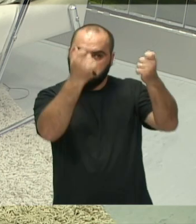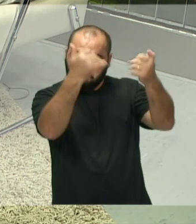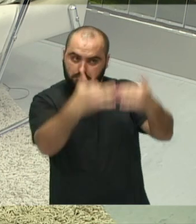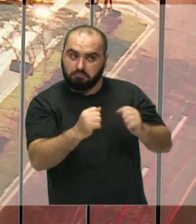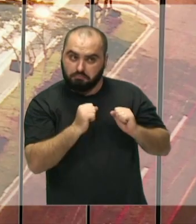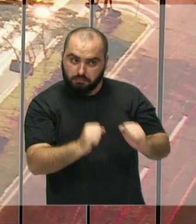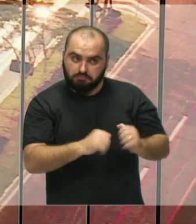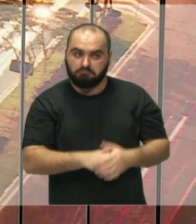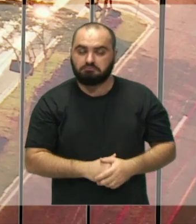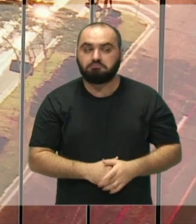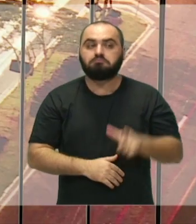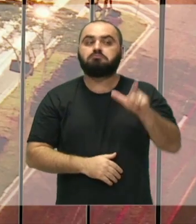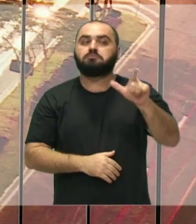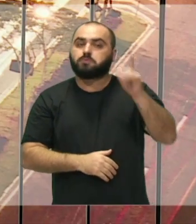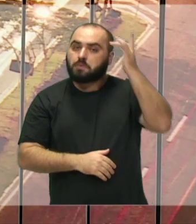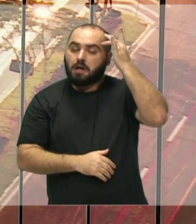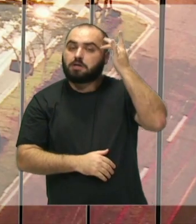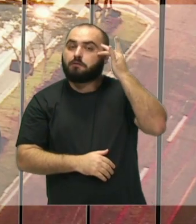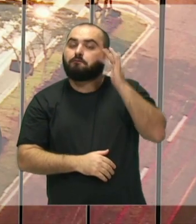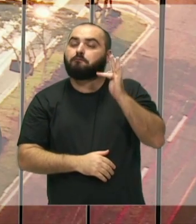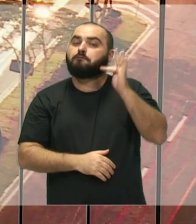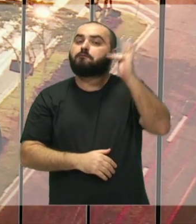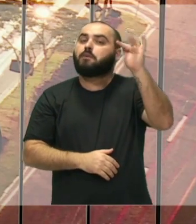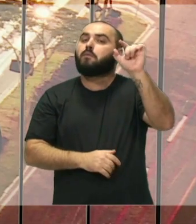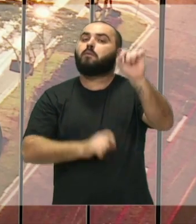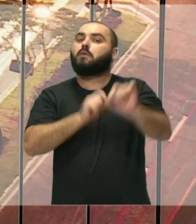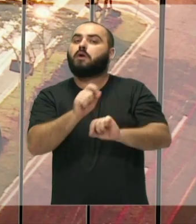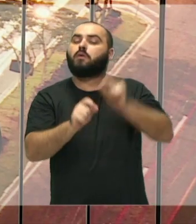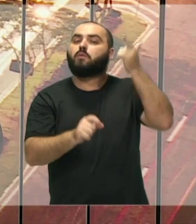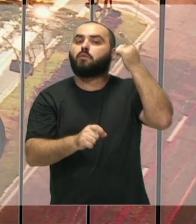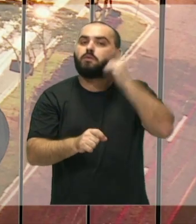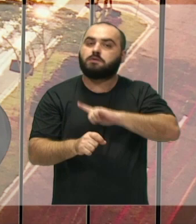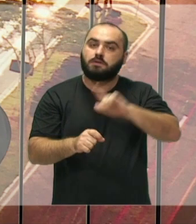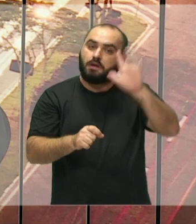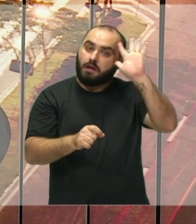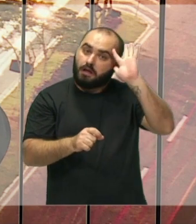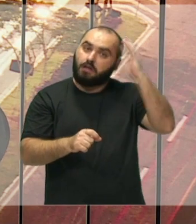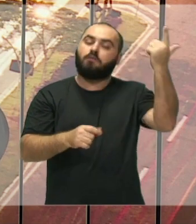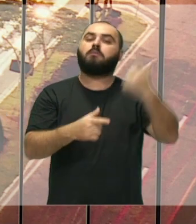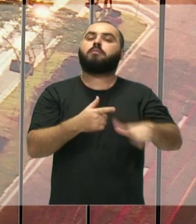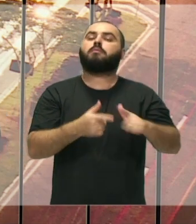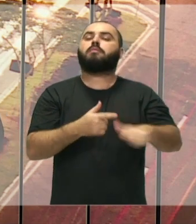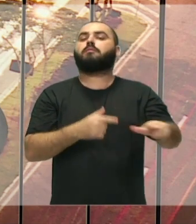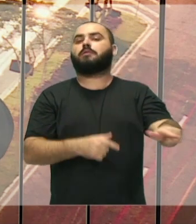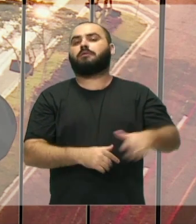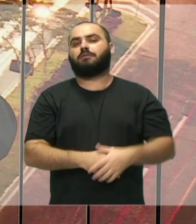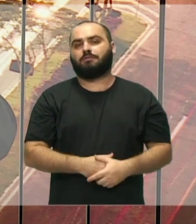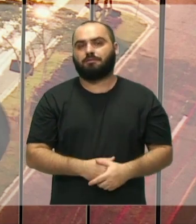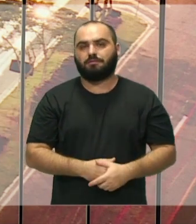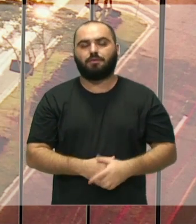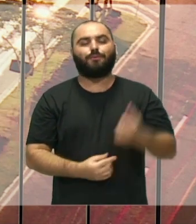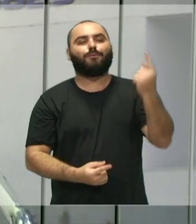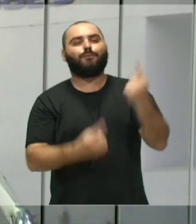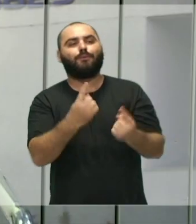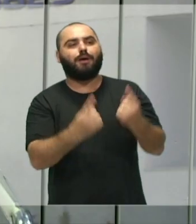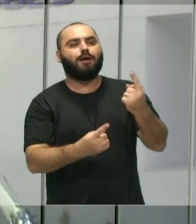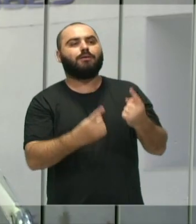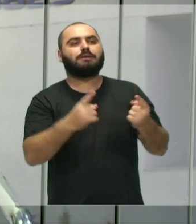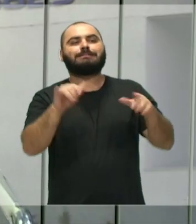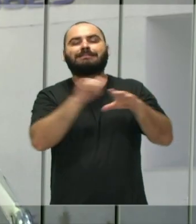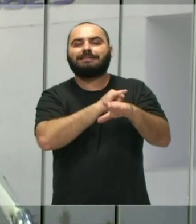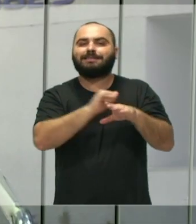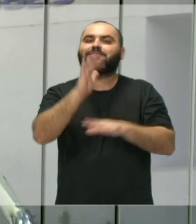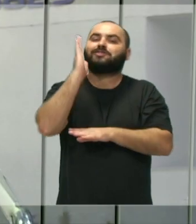Qual a sua expectativa para que se resolvam esses dilemas, essas coisas, quais providências já foram tomadas para